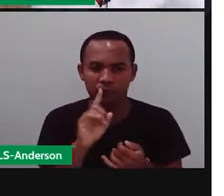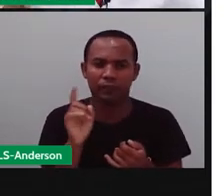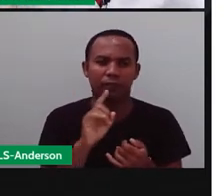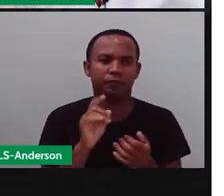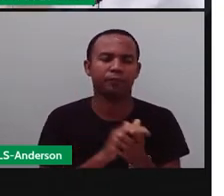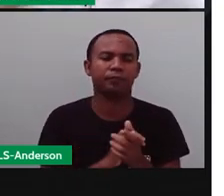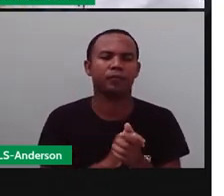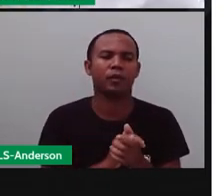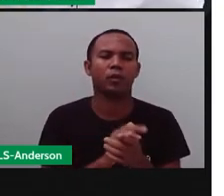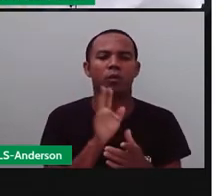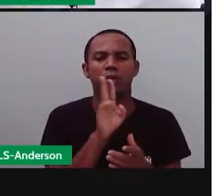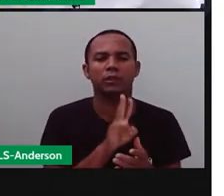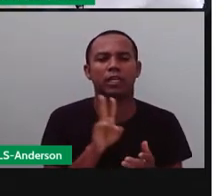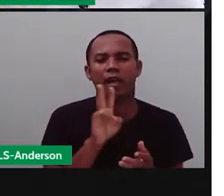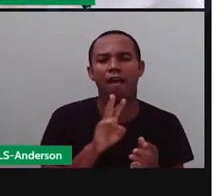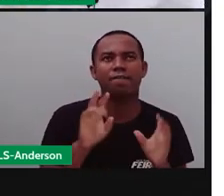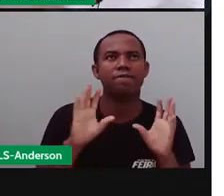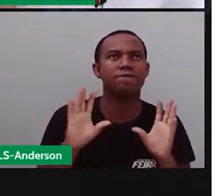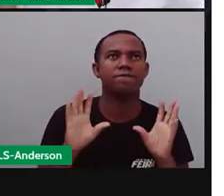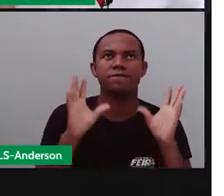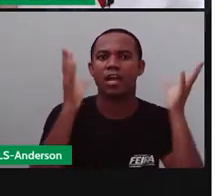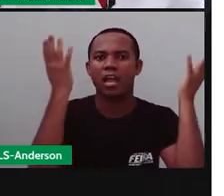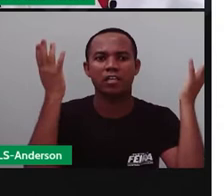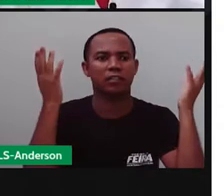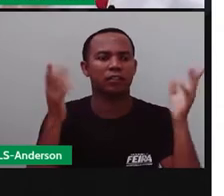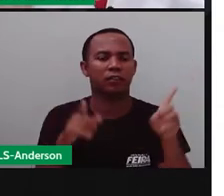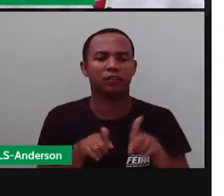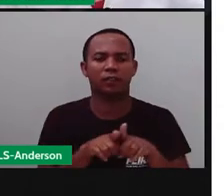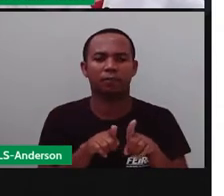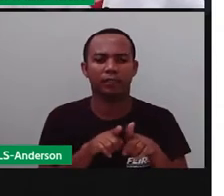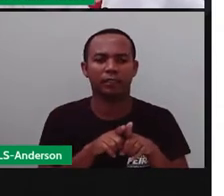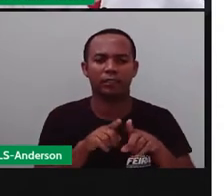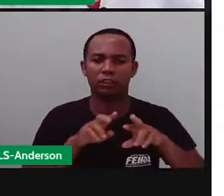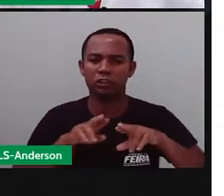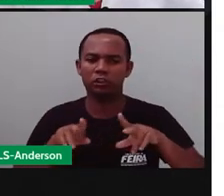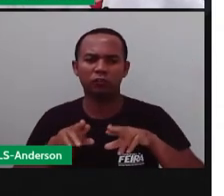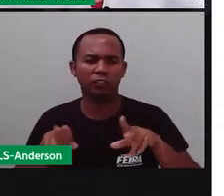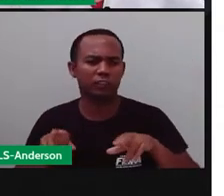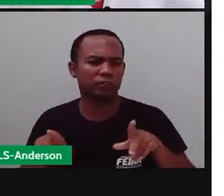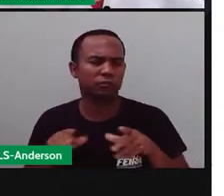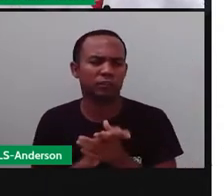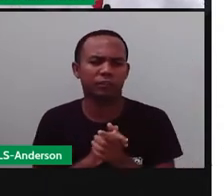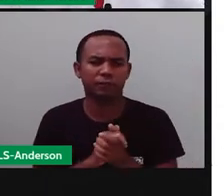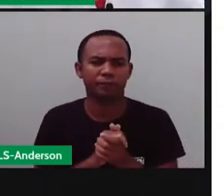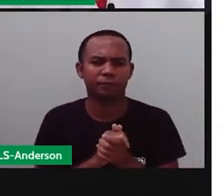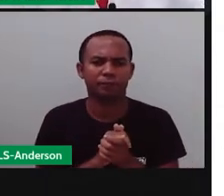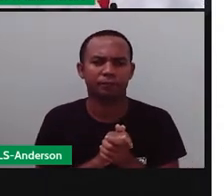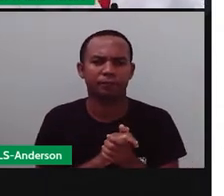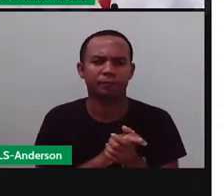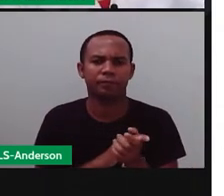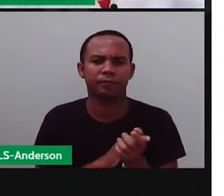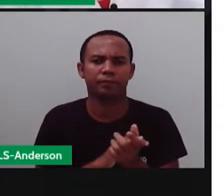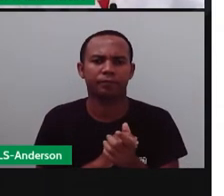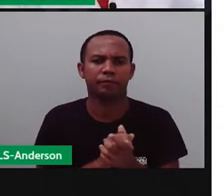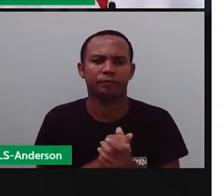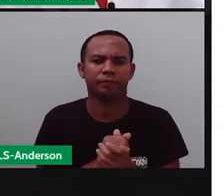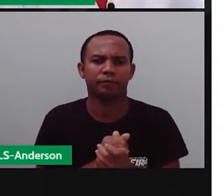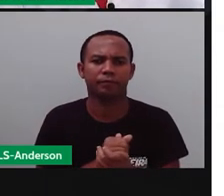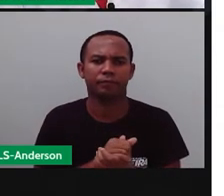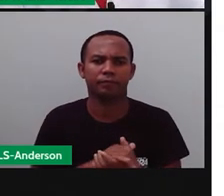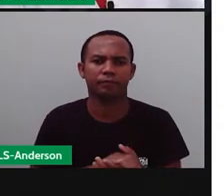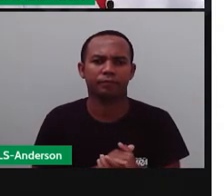são utilizadas o quê? Em festas típicas, ó, e várias outras coisas, certo? Vamos lá.